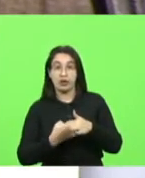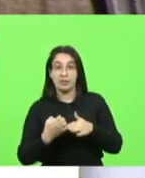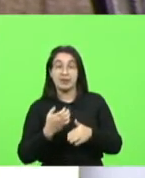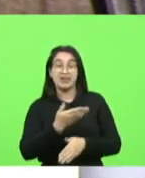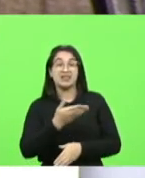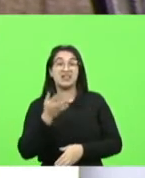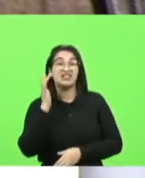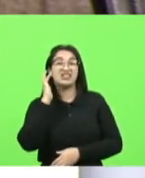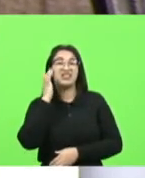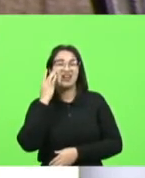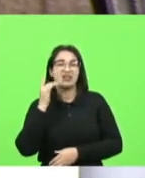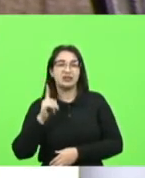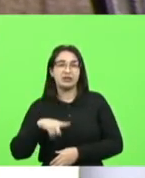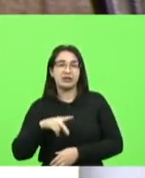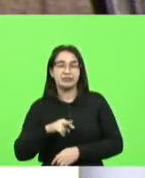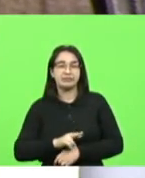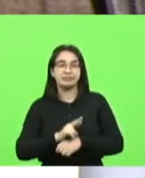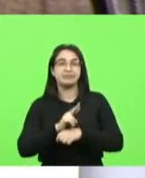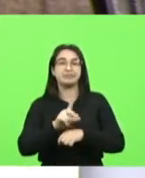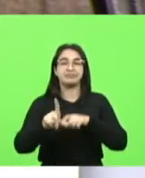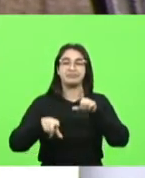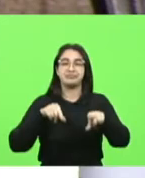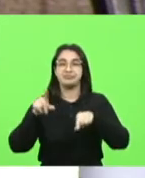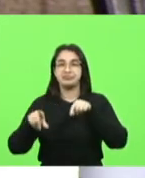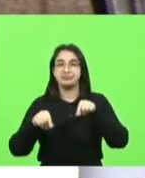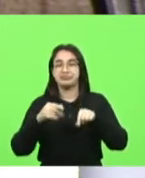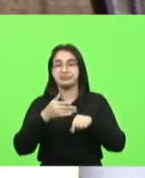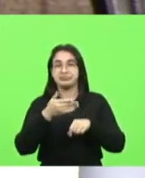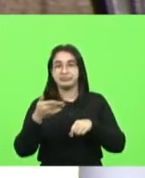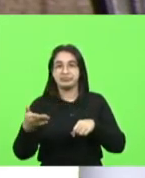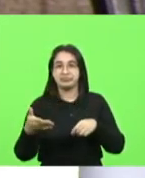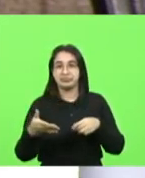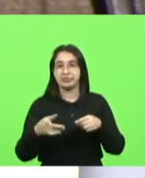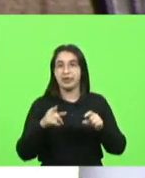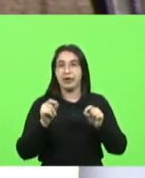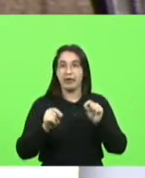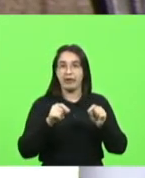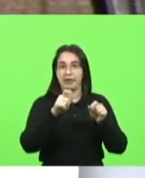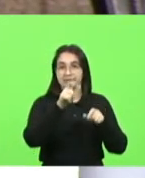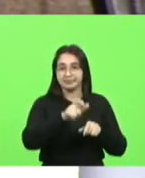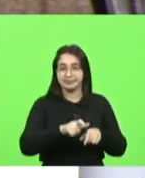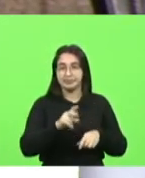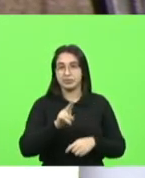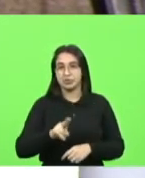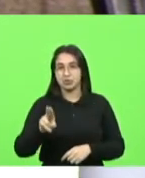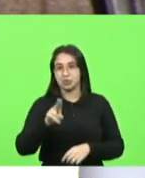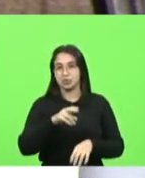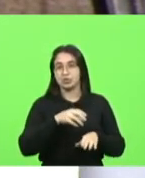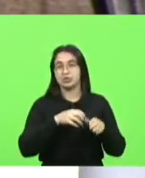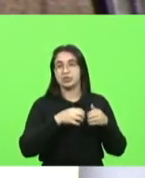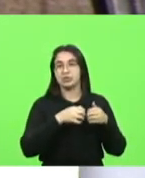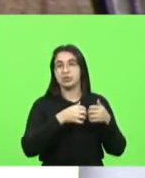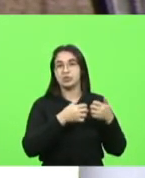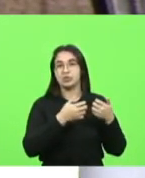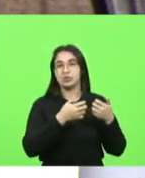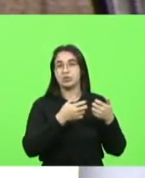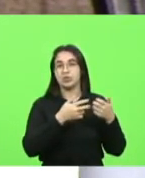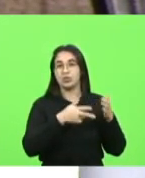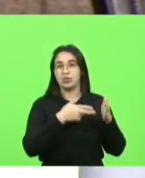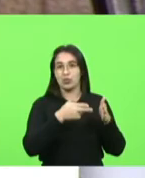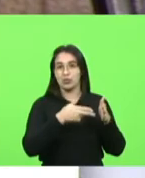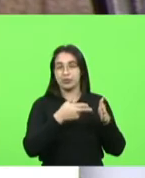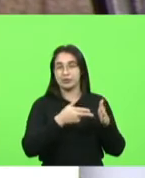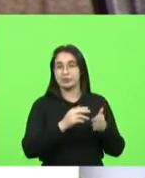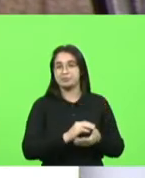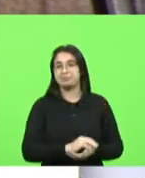dona do direito de escolher dos passageiros catarinenses mas a situação piora porque essa semana eu vi uma